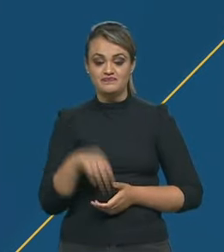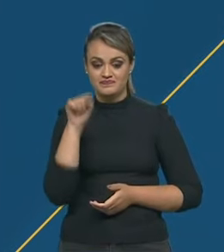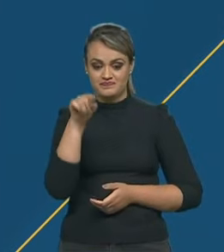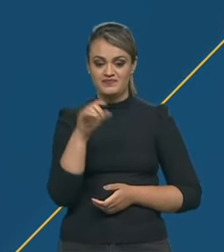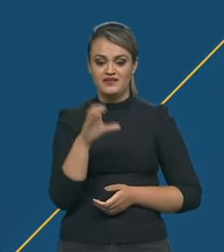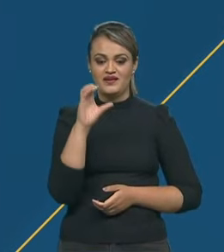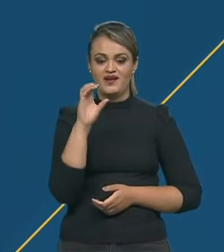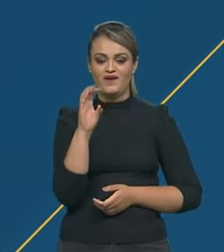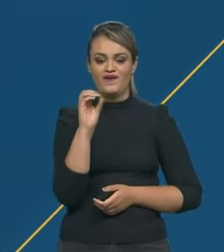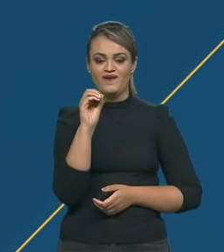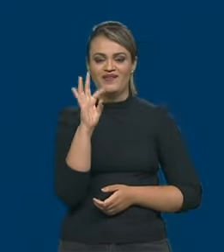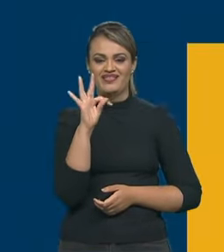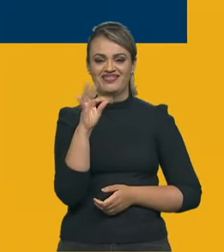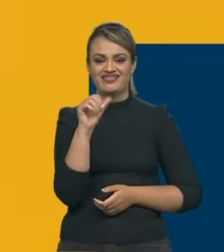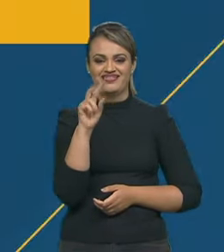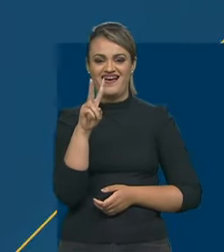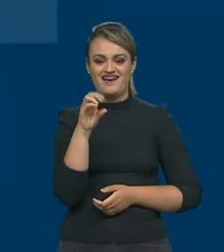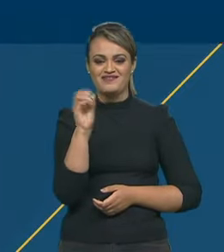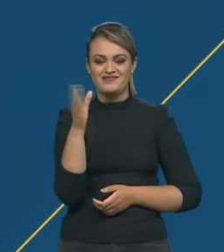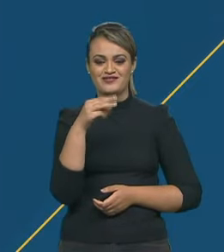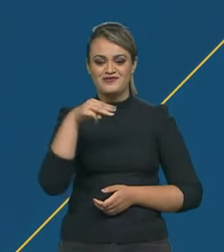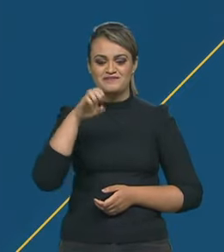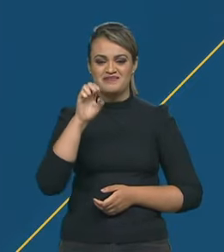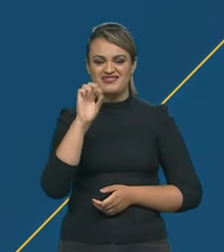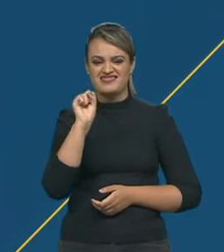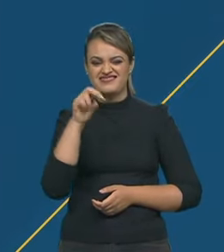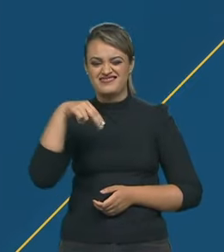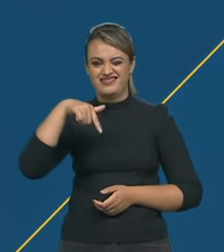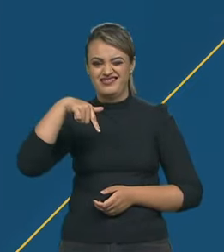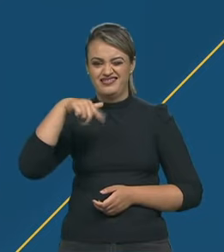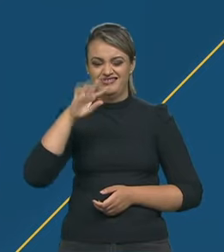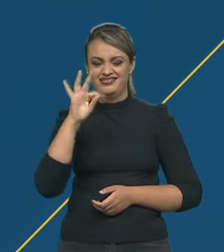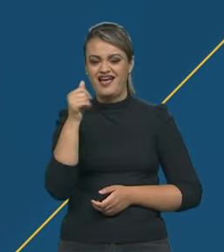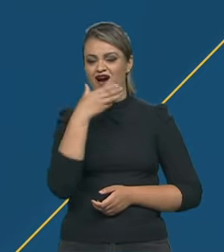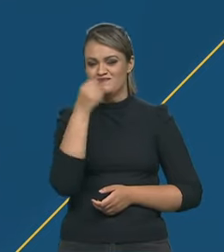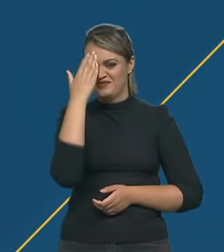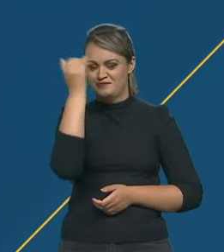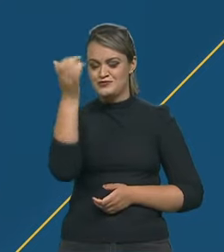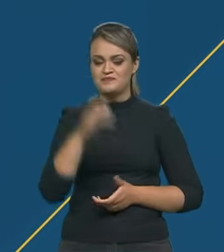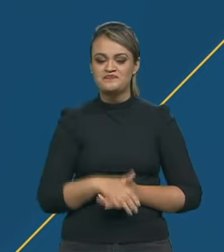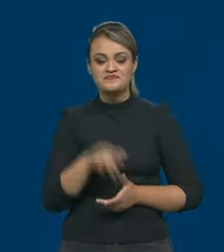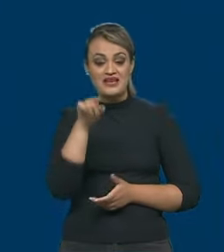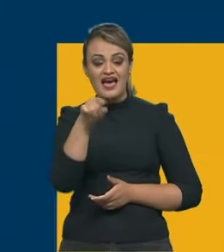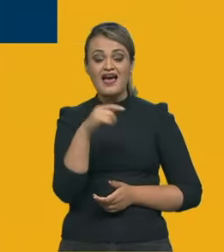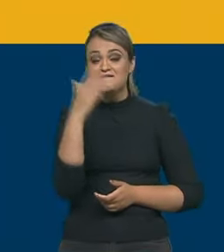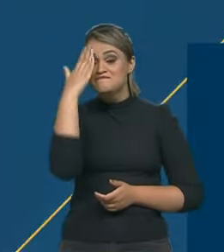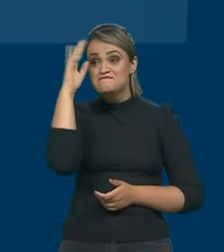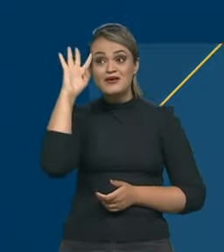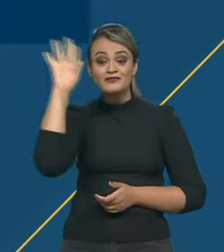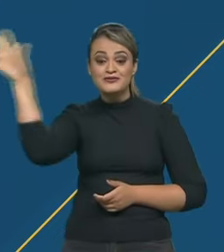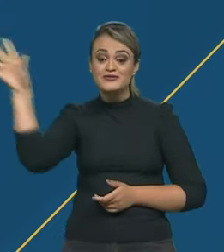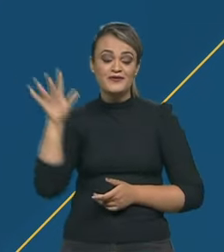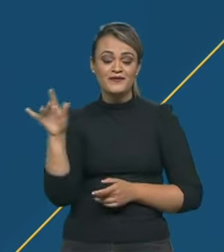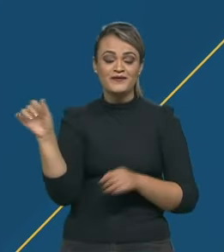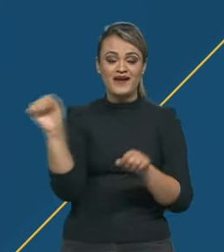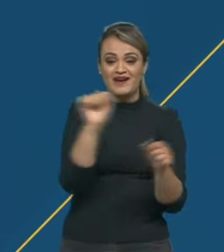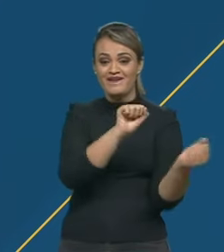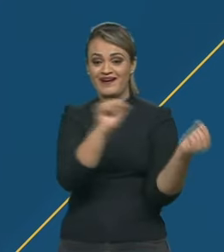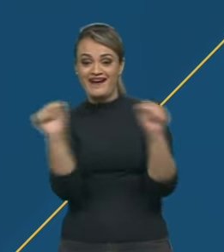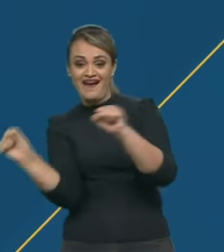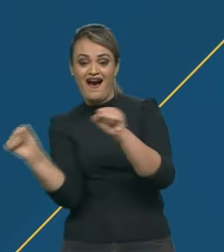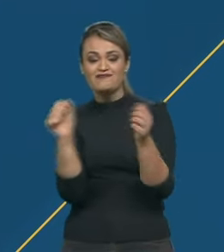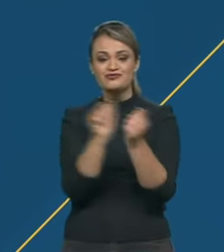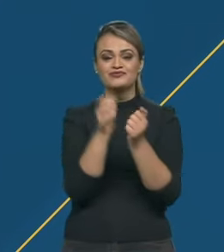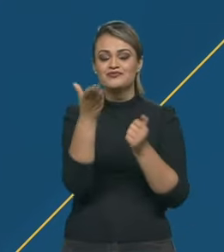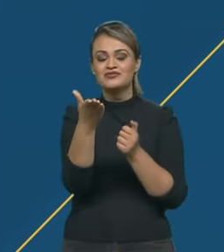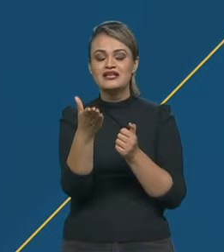Otávio Mesquita beijo pra você Otávio Nelson me diz aí meu sonho era andar no seu carro qual o seu sonho qual carro hoje